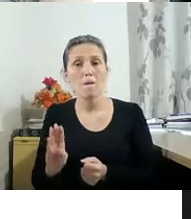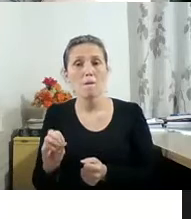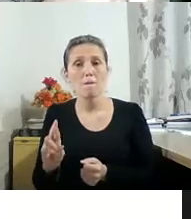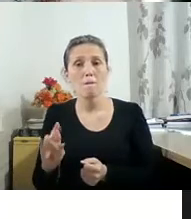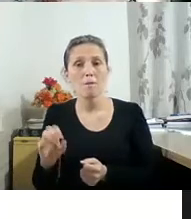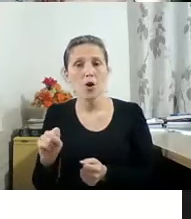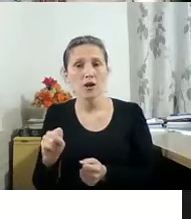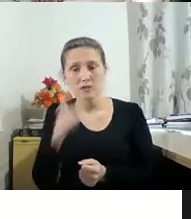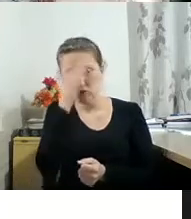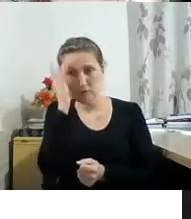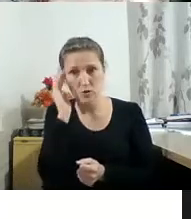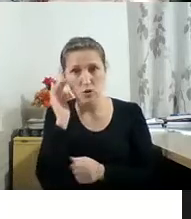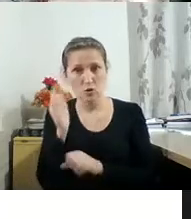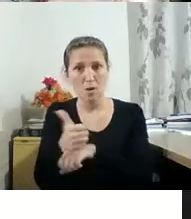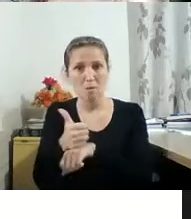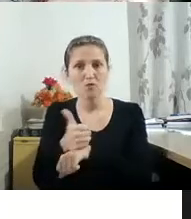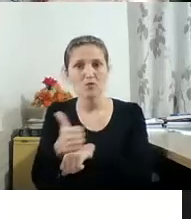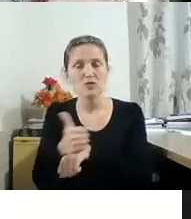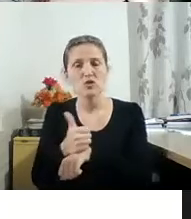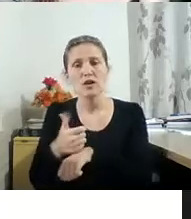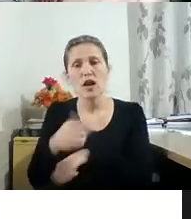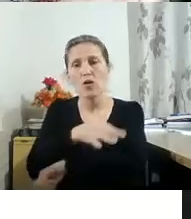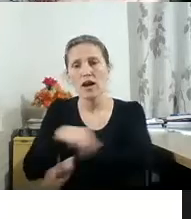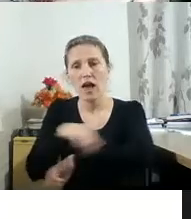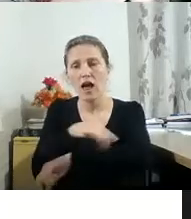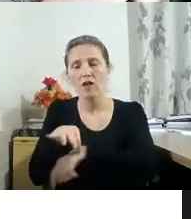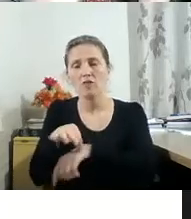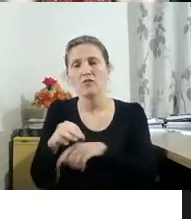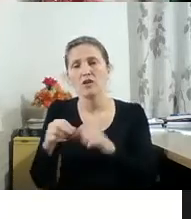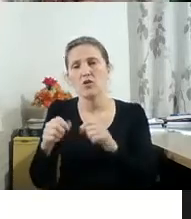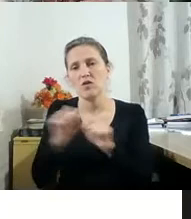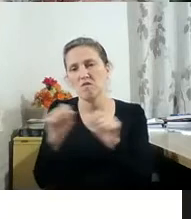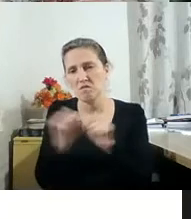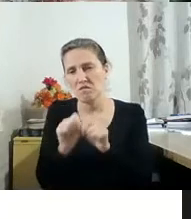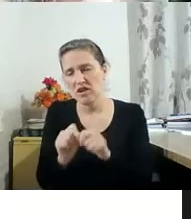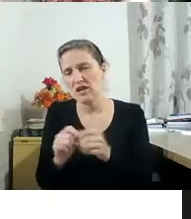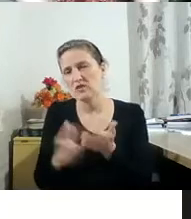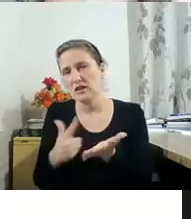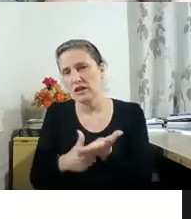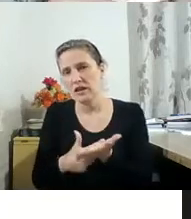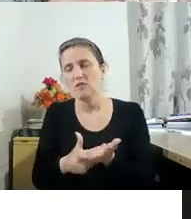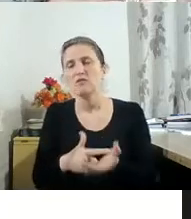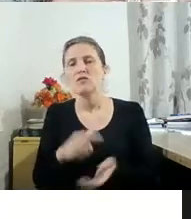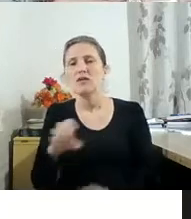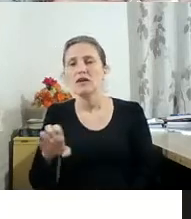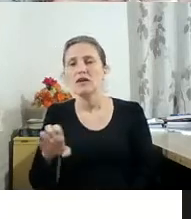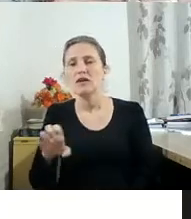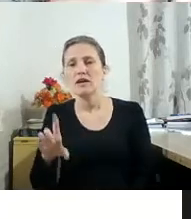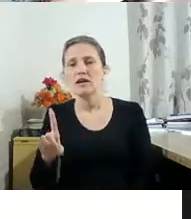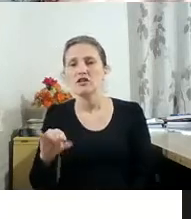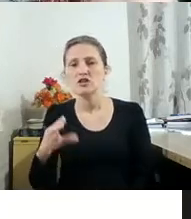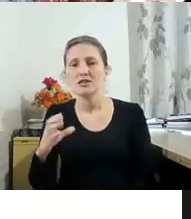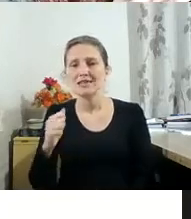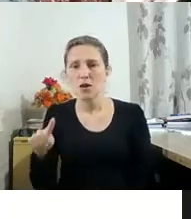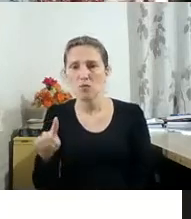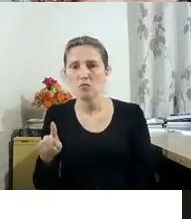E como ele nos falou também, que cada livro que se faz atrás de um editor, ou que um editor está por detrás desse livro,